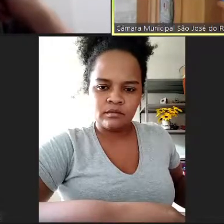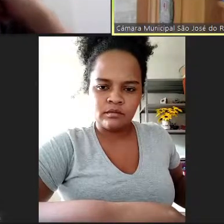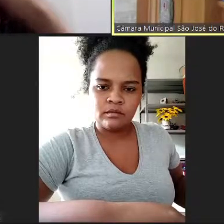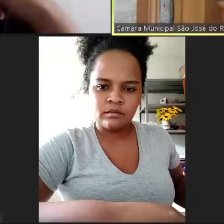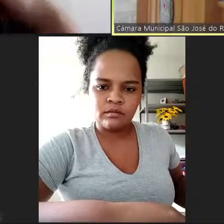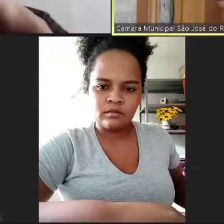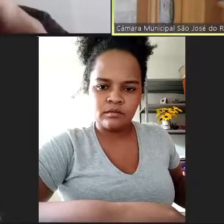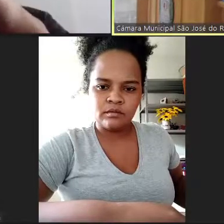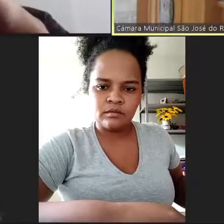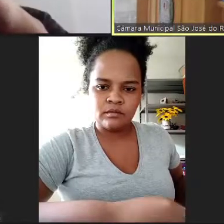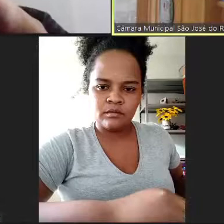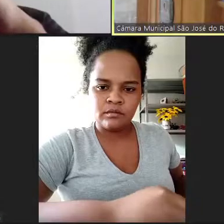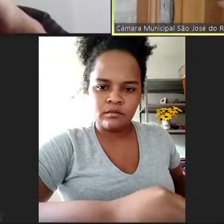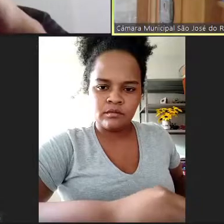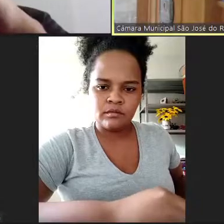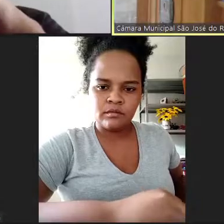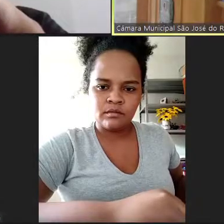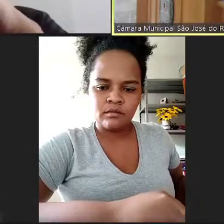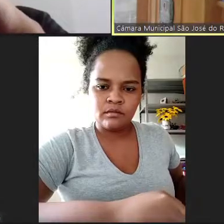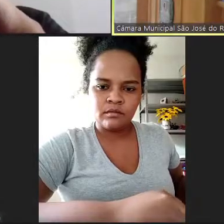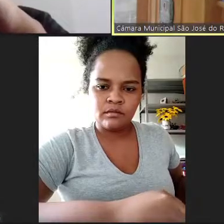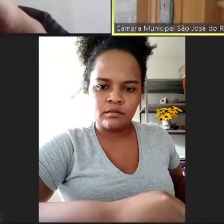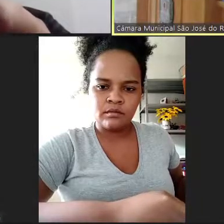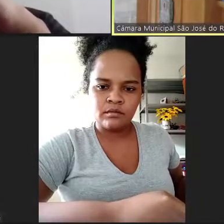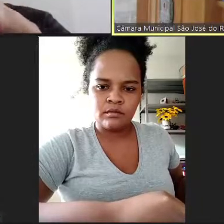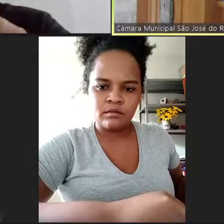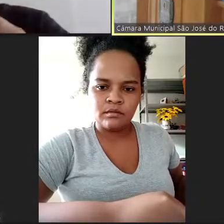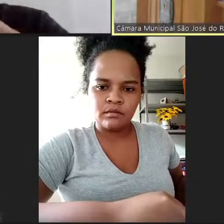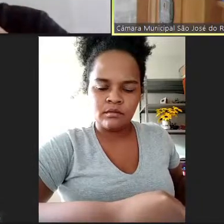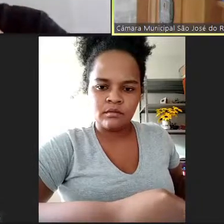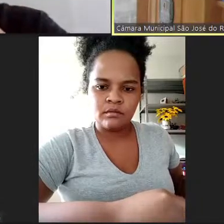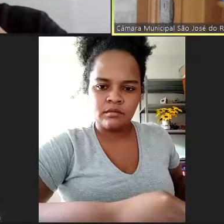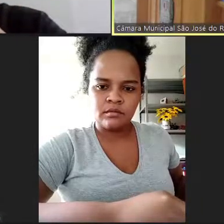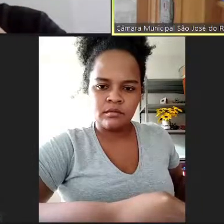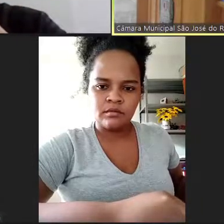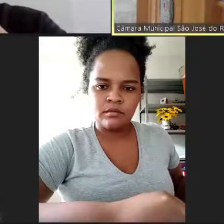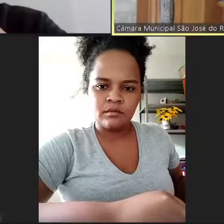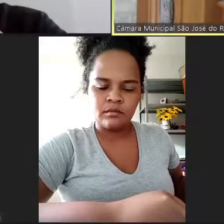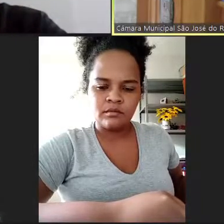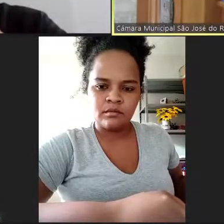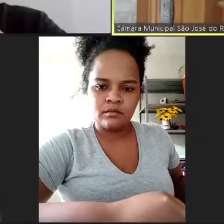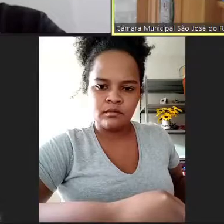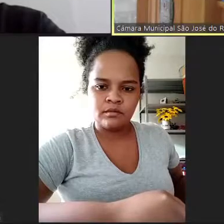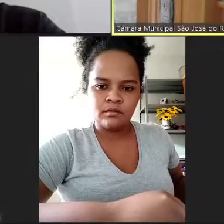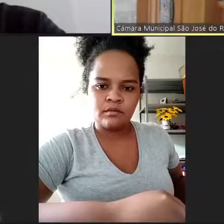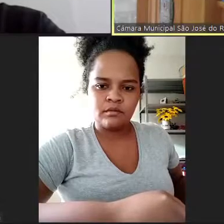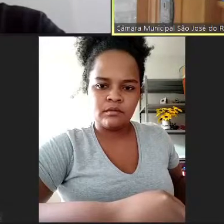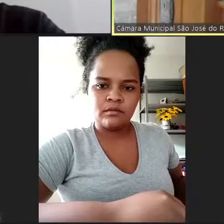e nem o custo de educação física a FEUC tem montado no momento. Então, isso, para mim, não apareceu muito